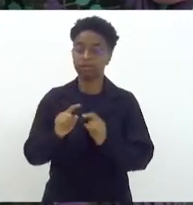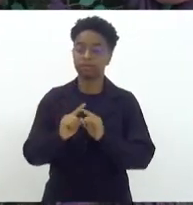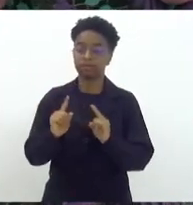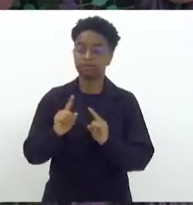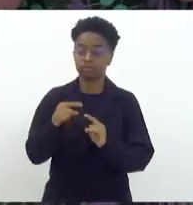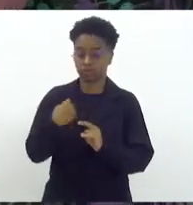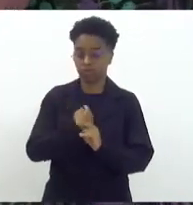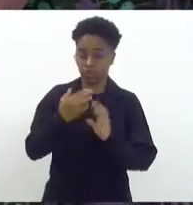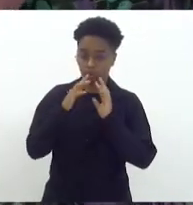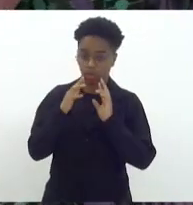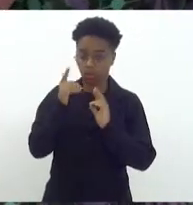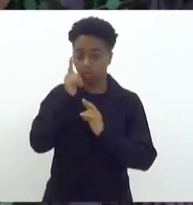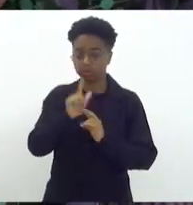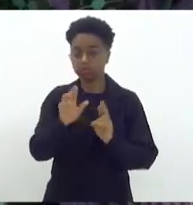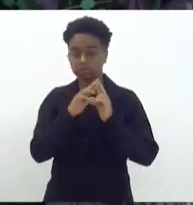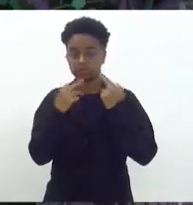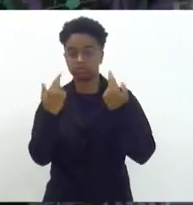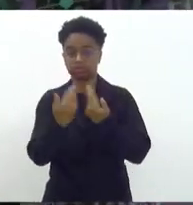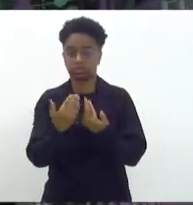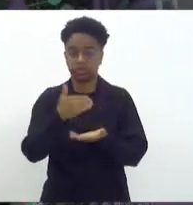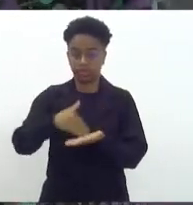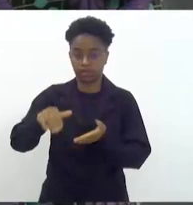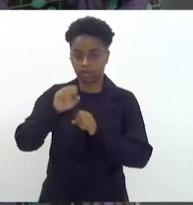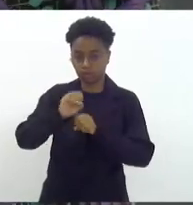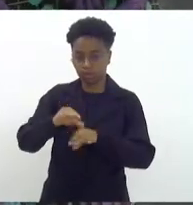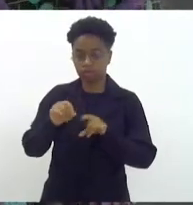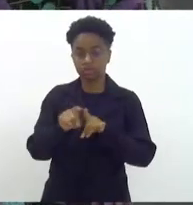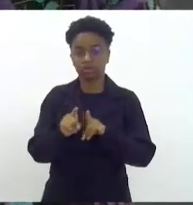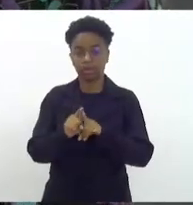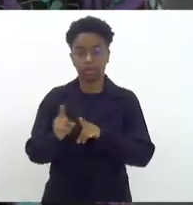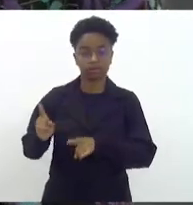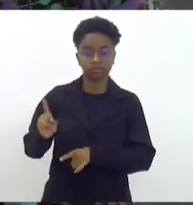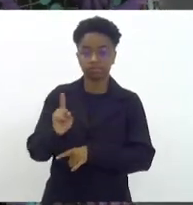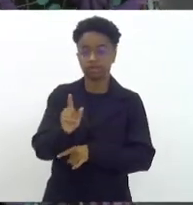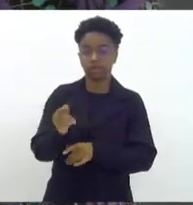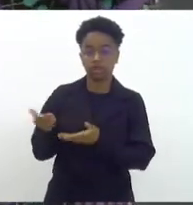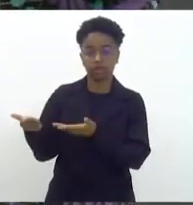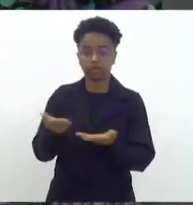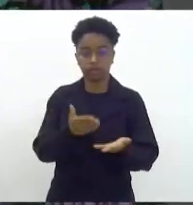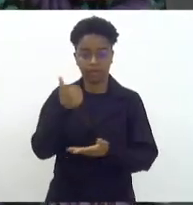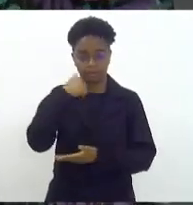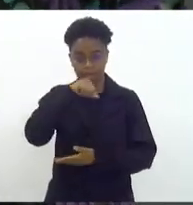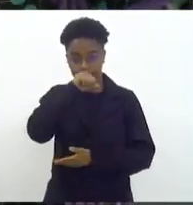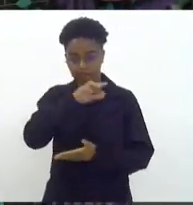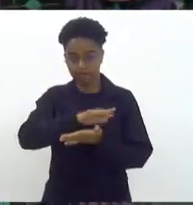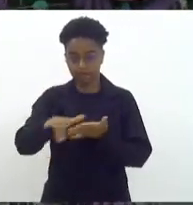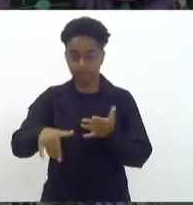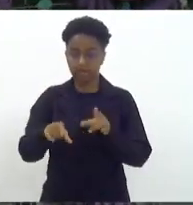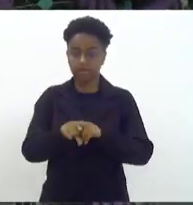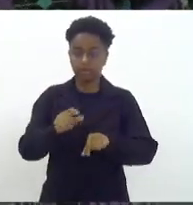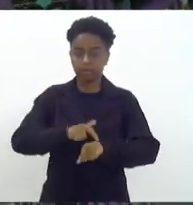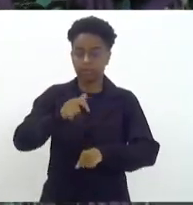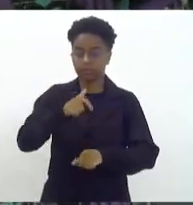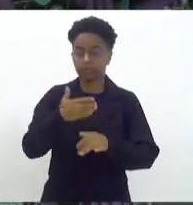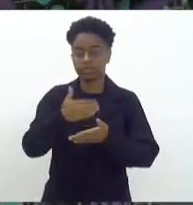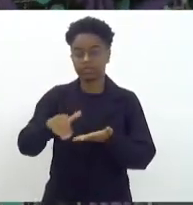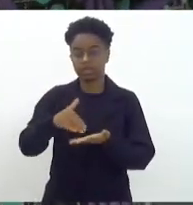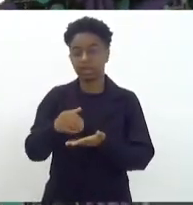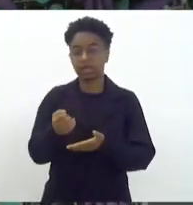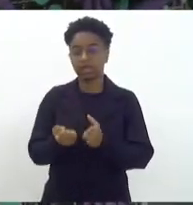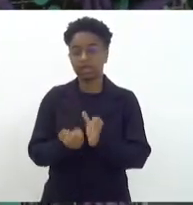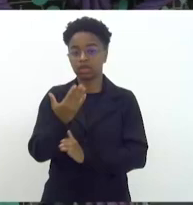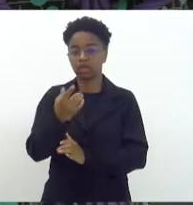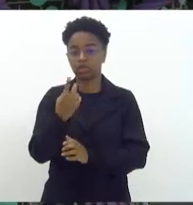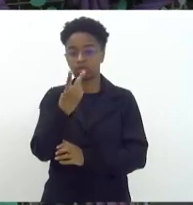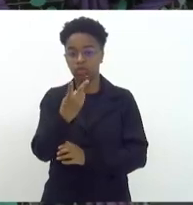reunião com a Secretaria de Educação, levamos representantes das mães. Naquele momento, a Secretaria criou, inclusive, duas rodas de